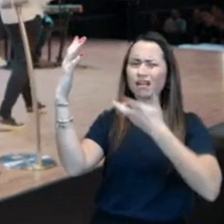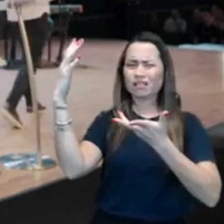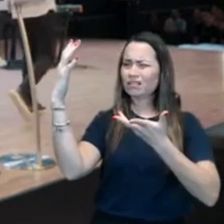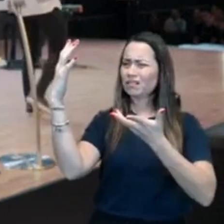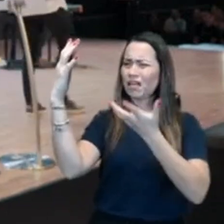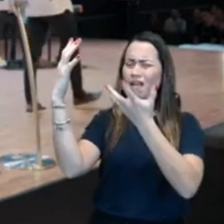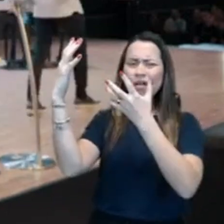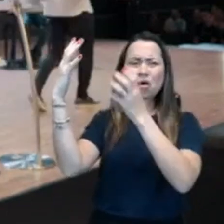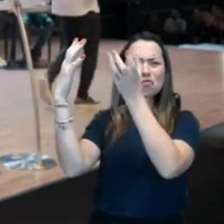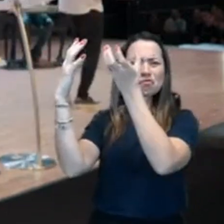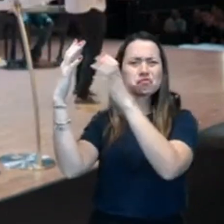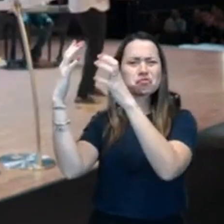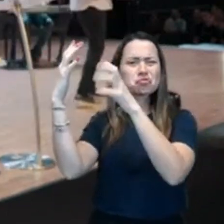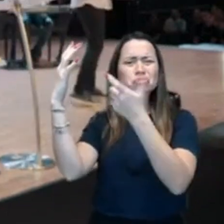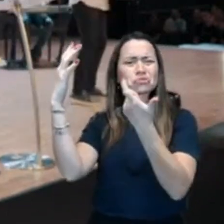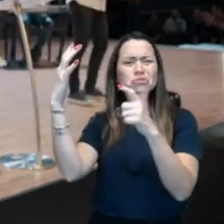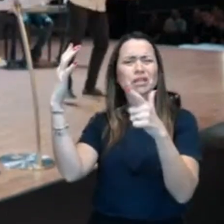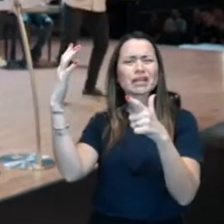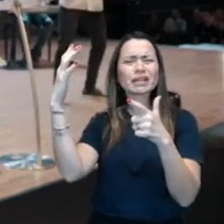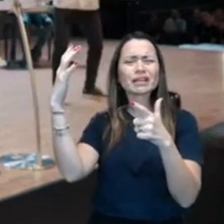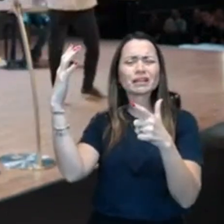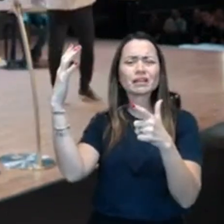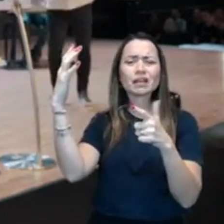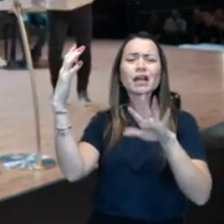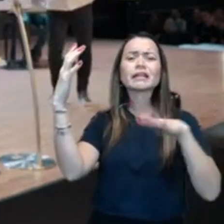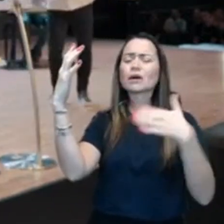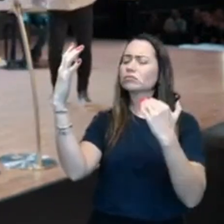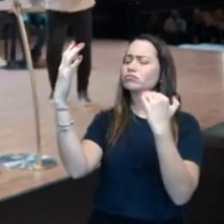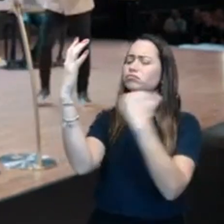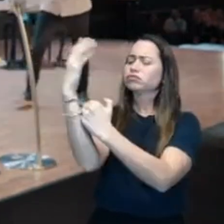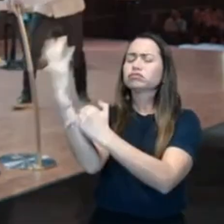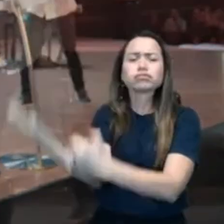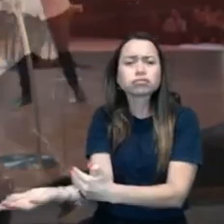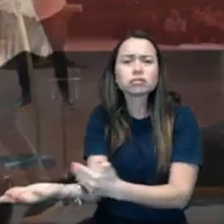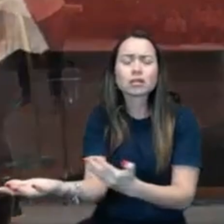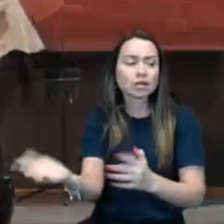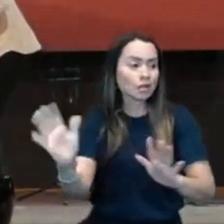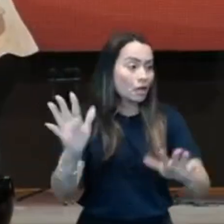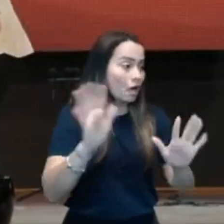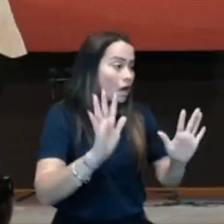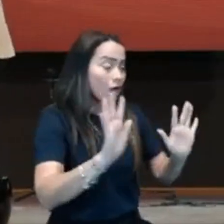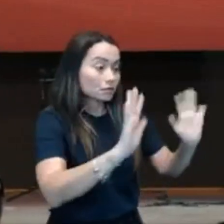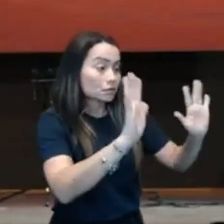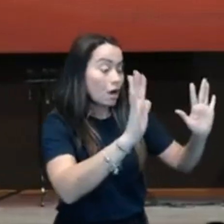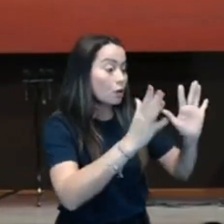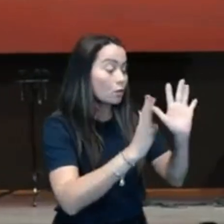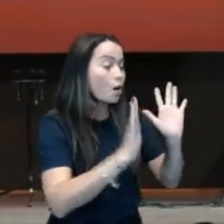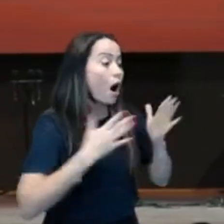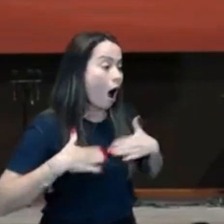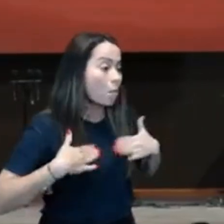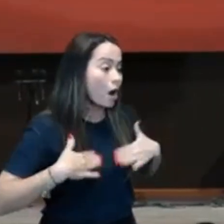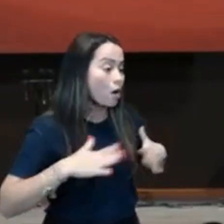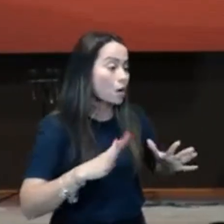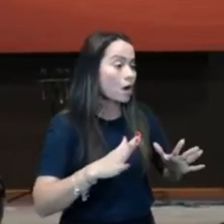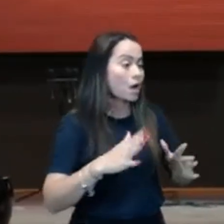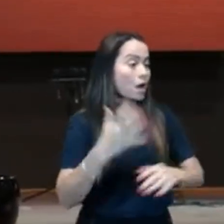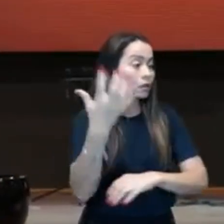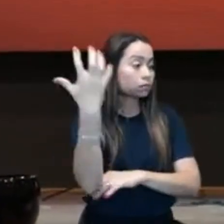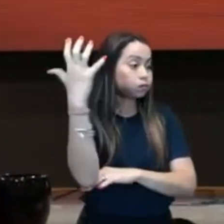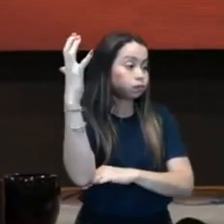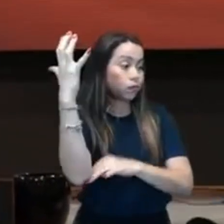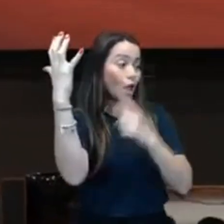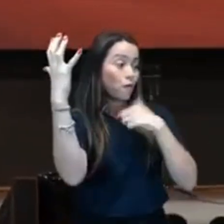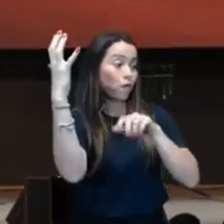Aí, o viticultor, o jardineiro falou, não, calma, calma. Deixa eu adubar as raízes dela. Daqui um ano, quem sabe, ela